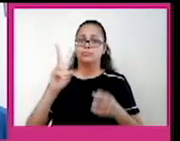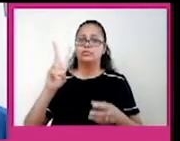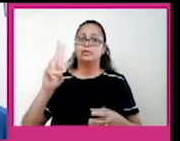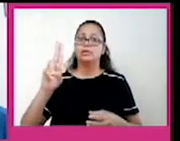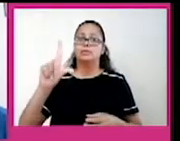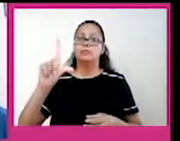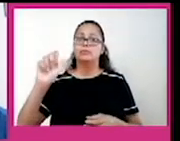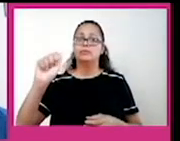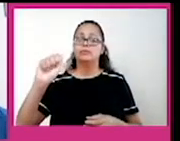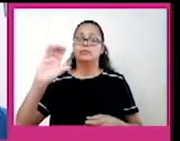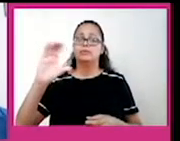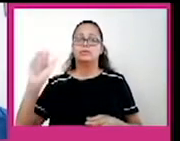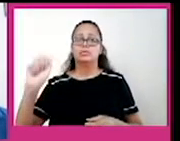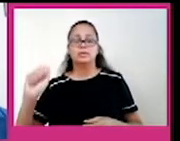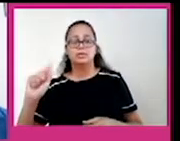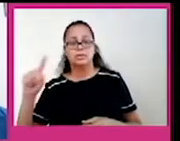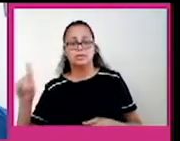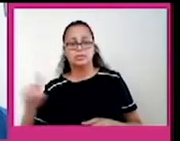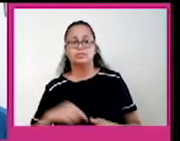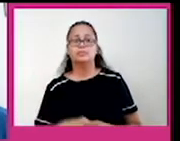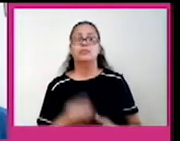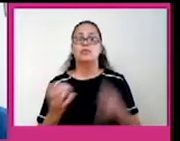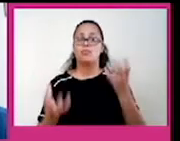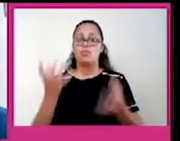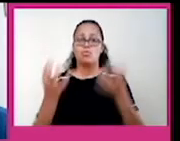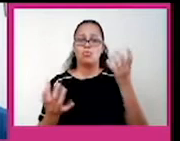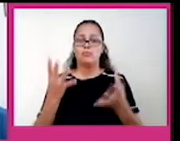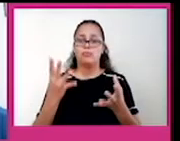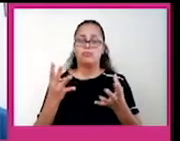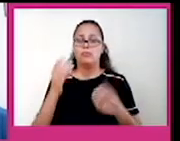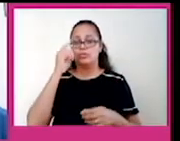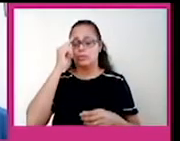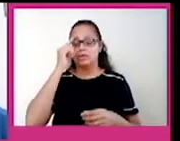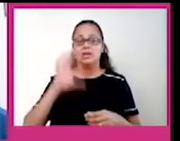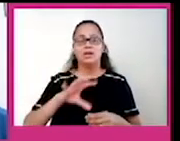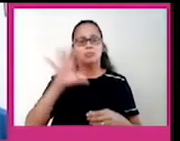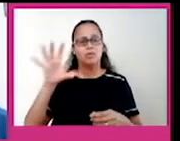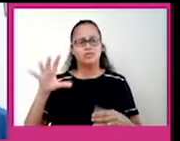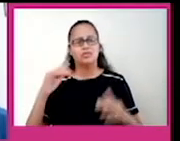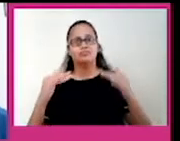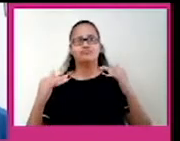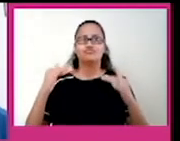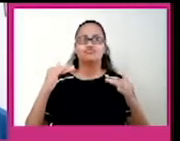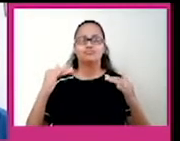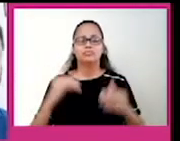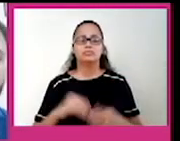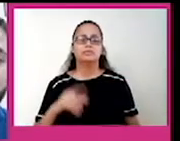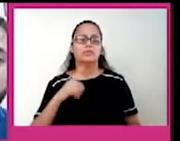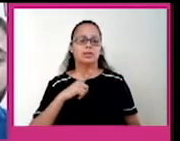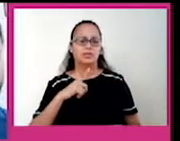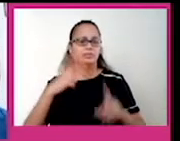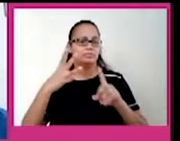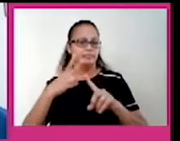o círculo de fogo do Atlântico, que é uma região muito instável que se estende por esse oceano, pelo oceano Atlântico. E temos as